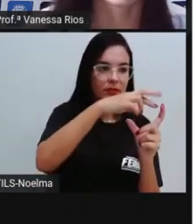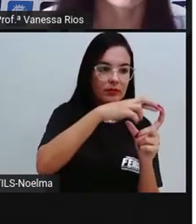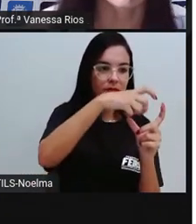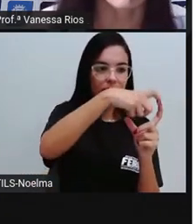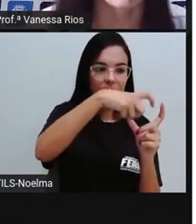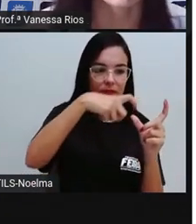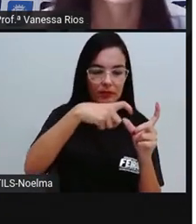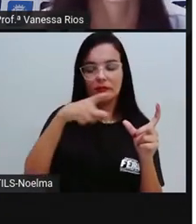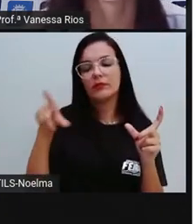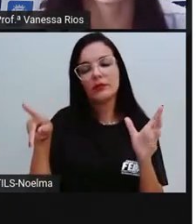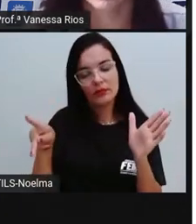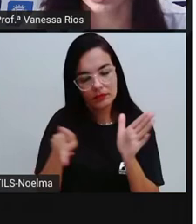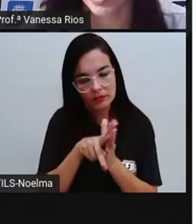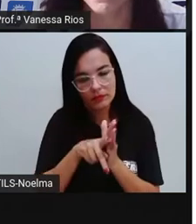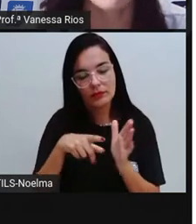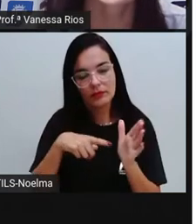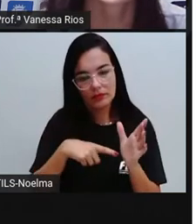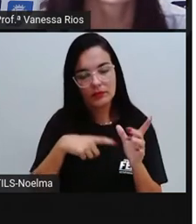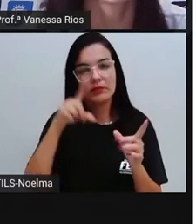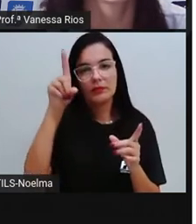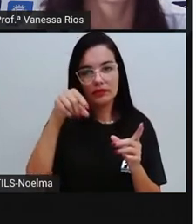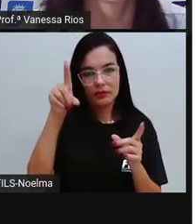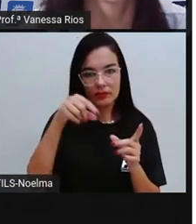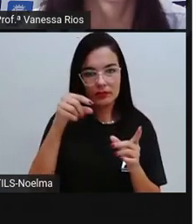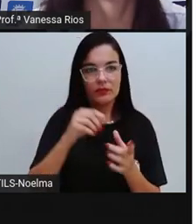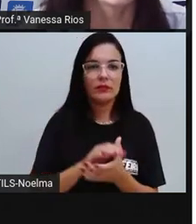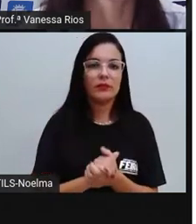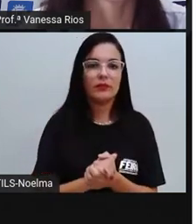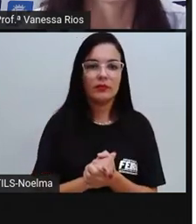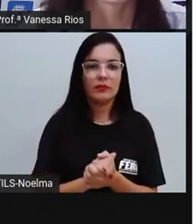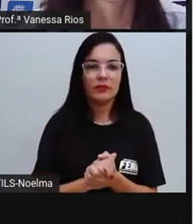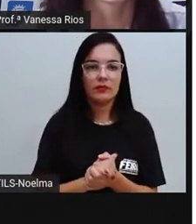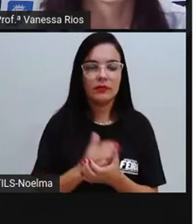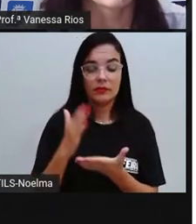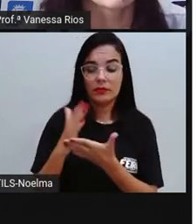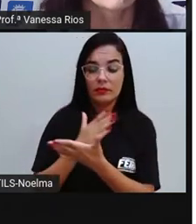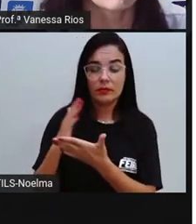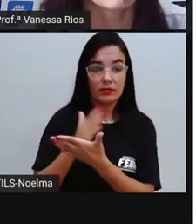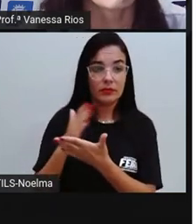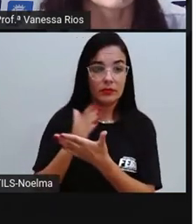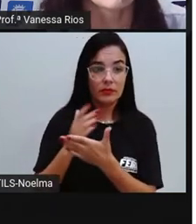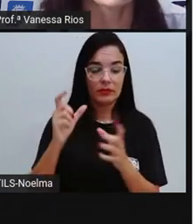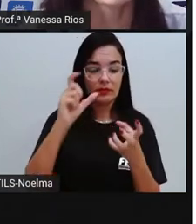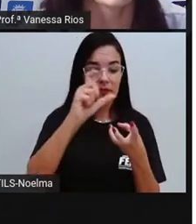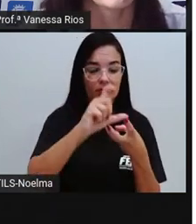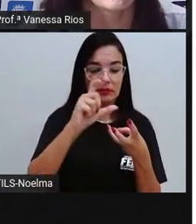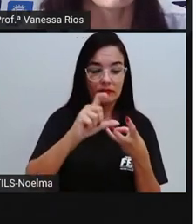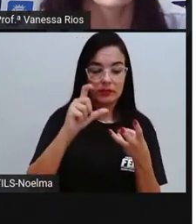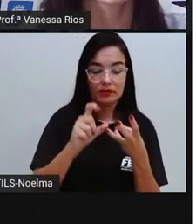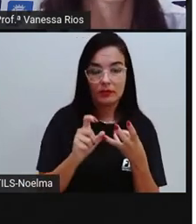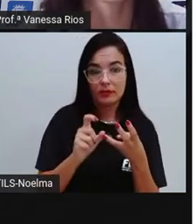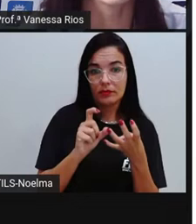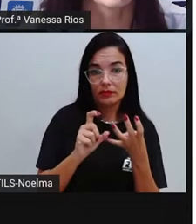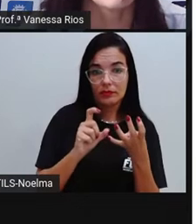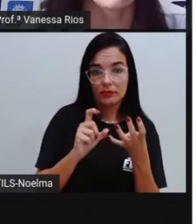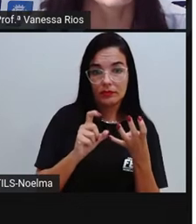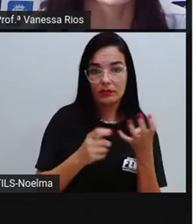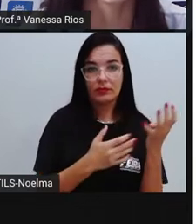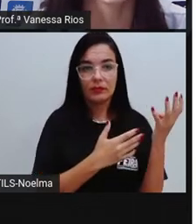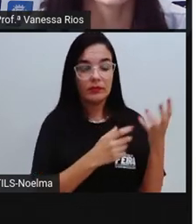oxítona, nem como a paroxítona, né? Na separação das sílabas, ó. Árvore,